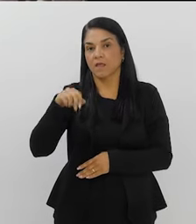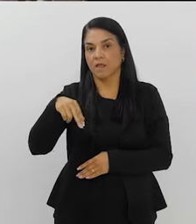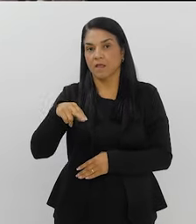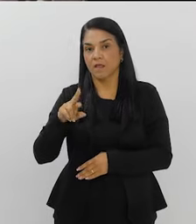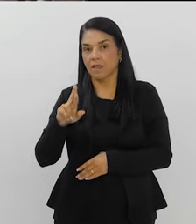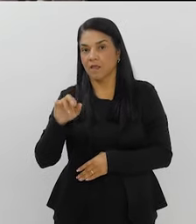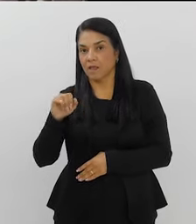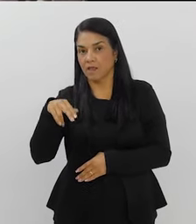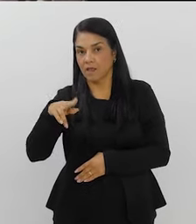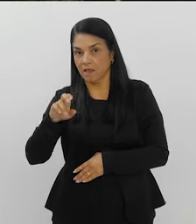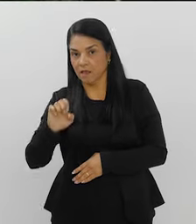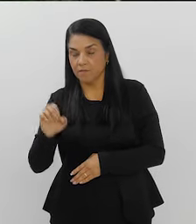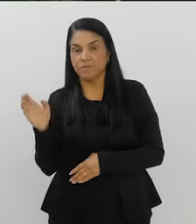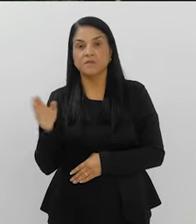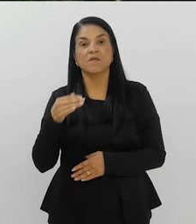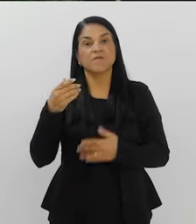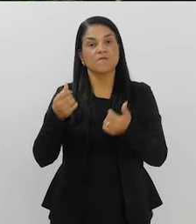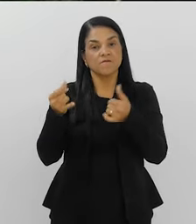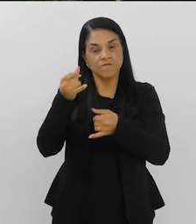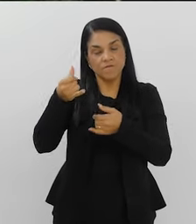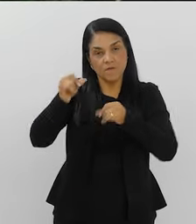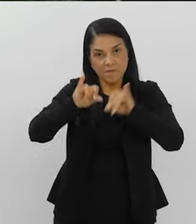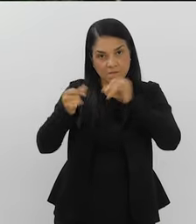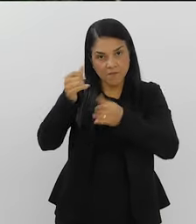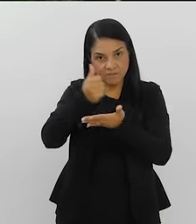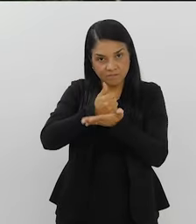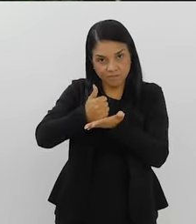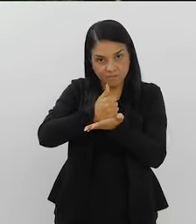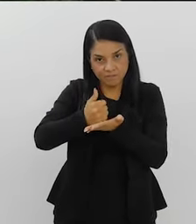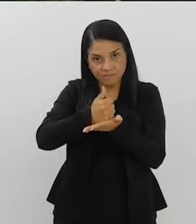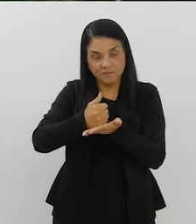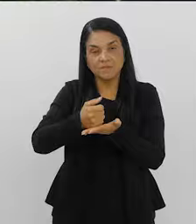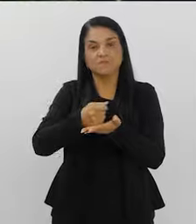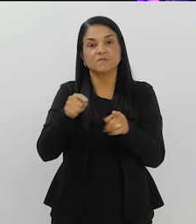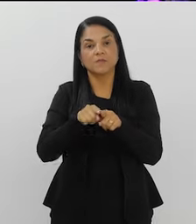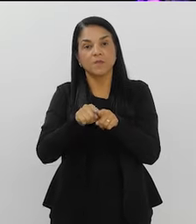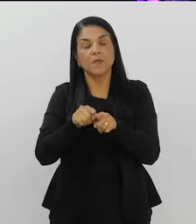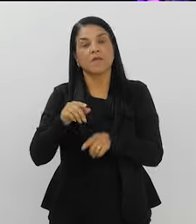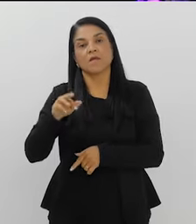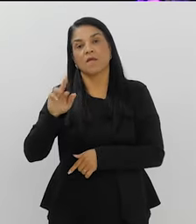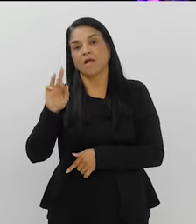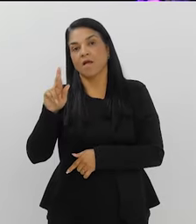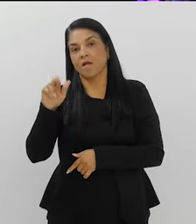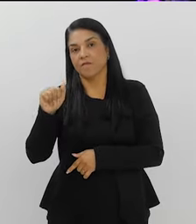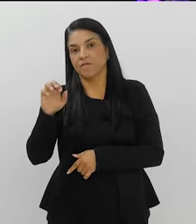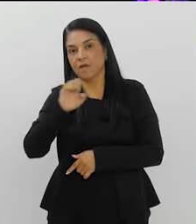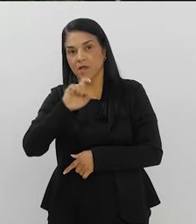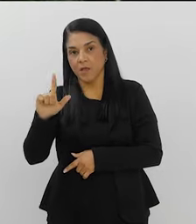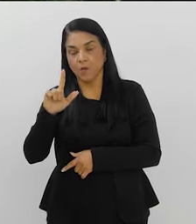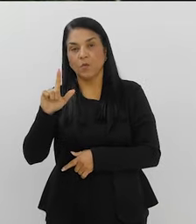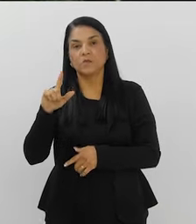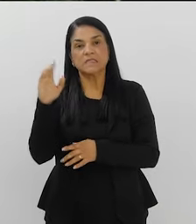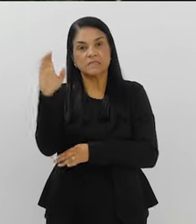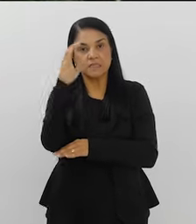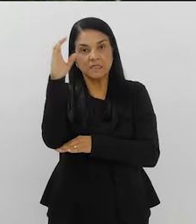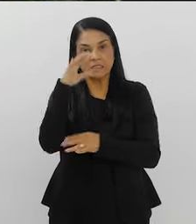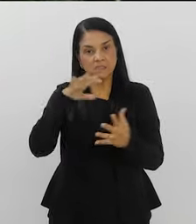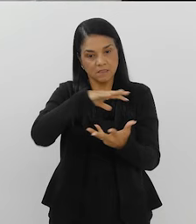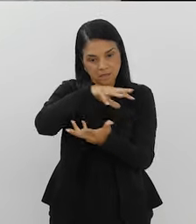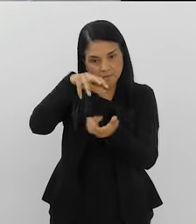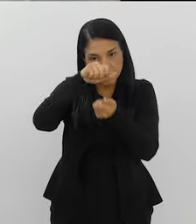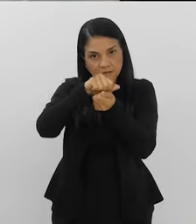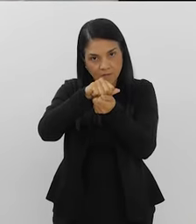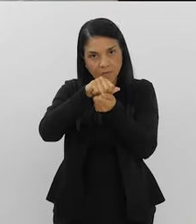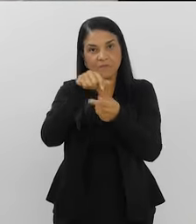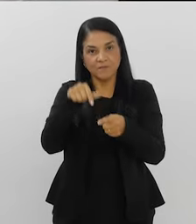Sadioro, farmacêutico pesquisador do Instituto Oswaldo Cruz, e Gabriel de Farias Araújo, cientista ambiental. Sejam